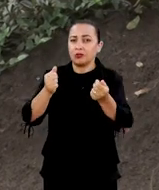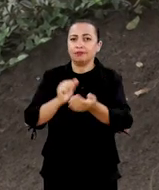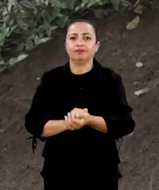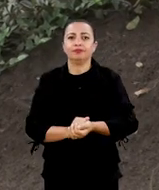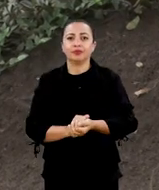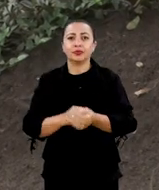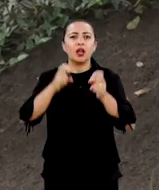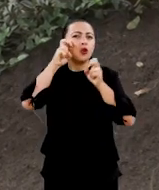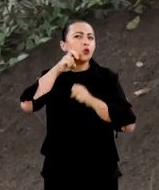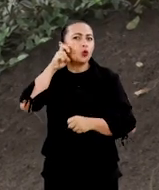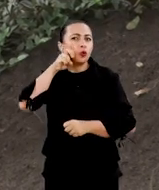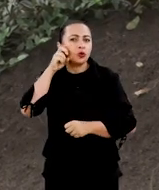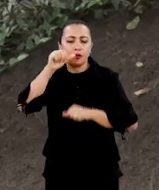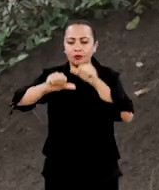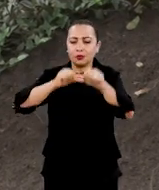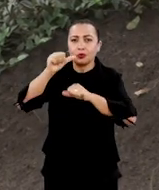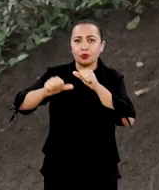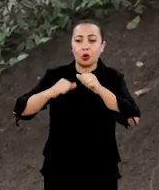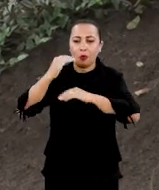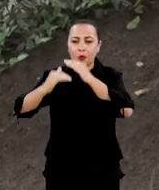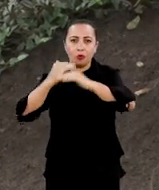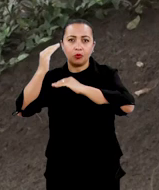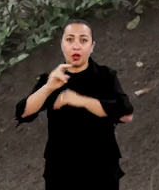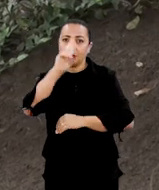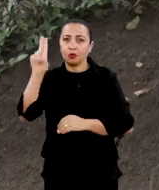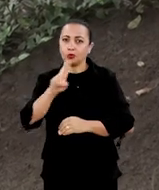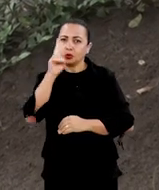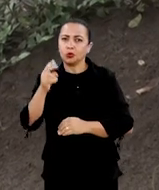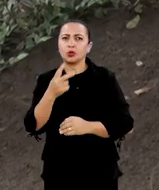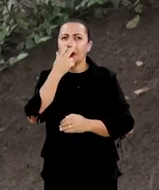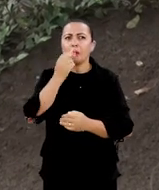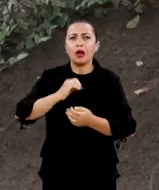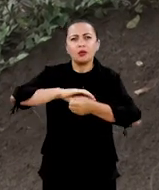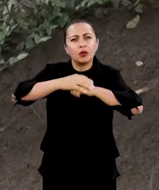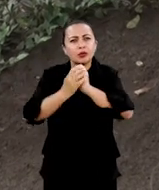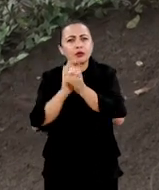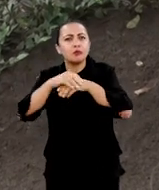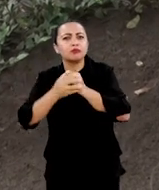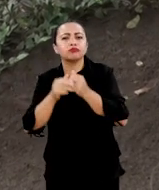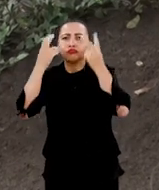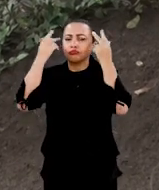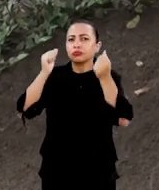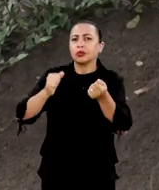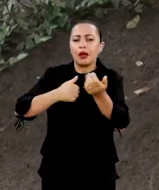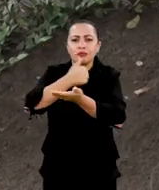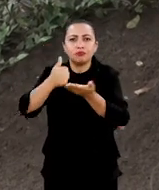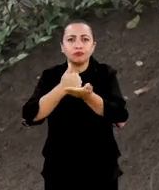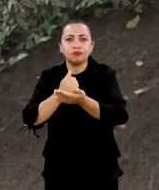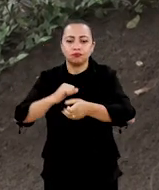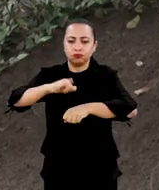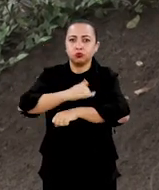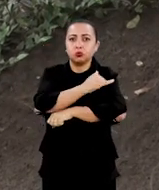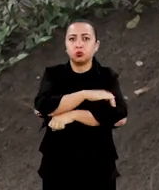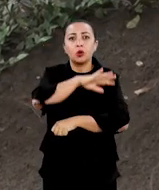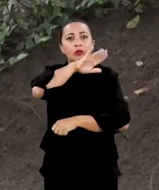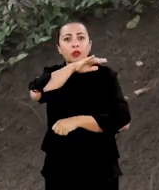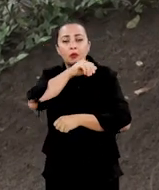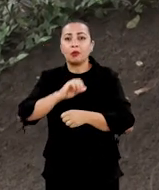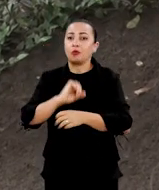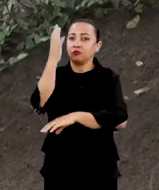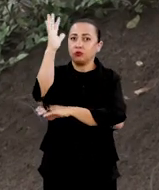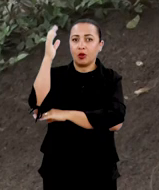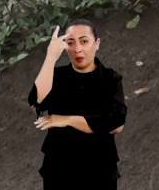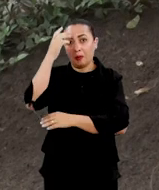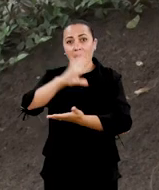no Rio Grande do Norte, foi desenvolvido um processo que usa uma espécie de sabão natural, feito à base de gordura animal e vegetal,